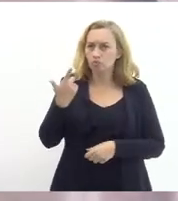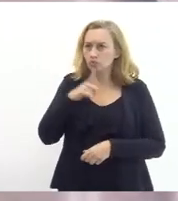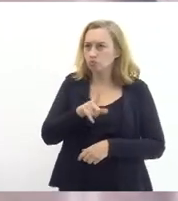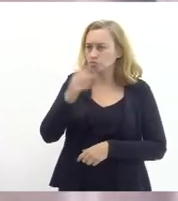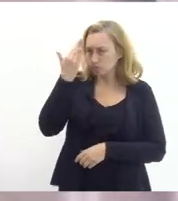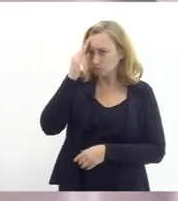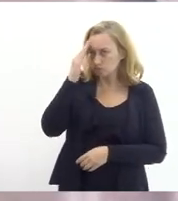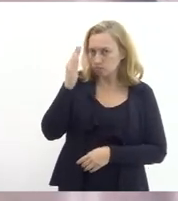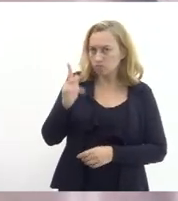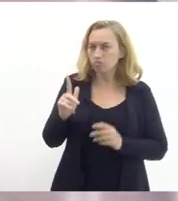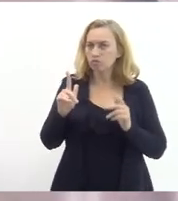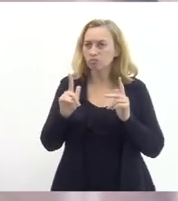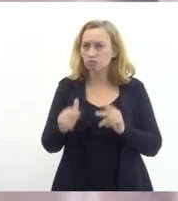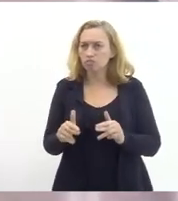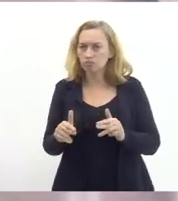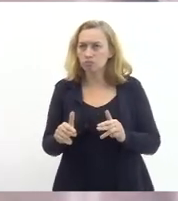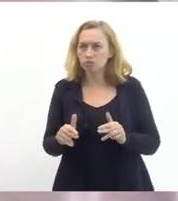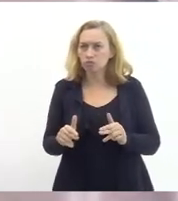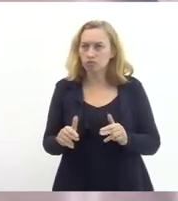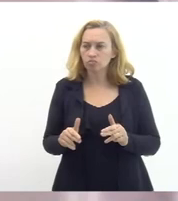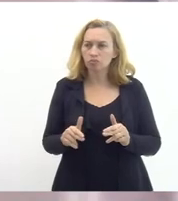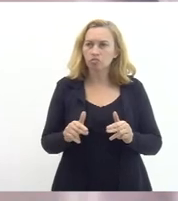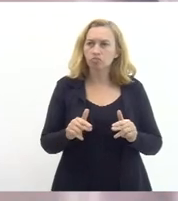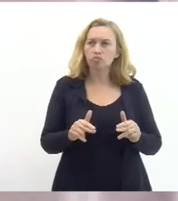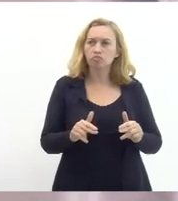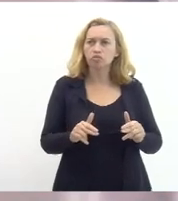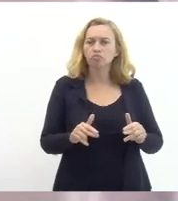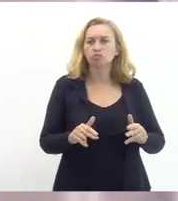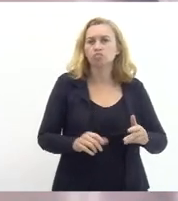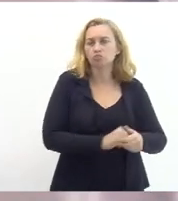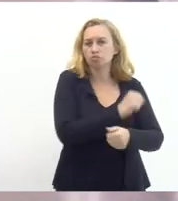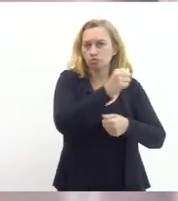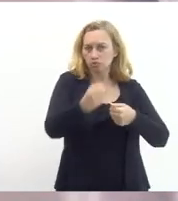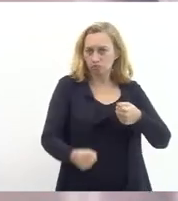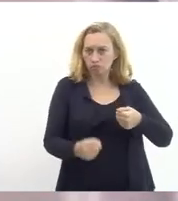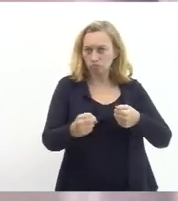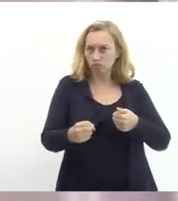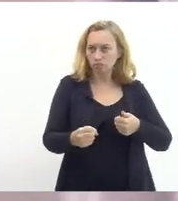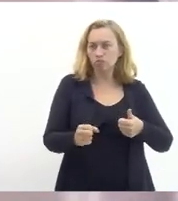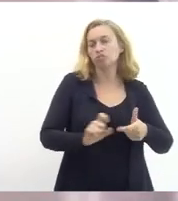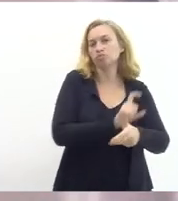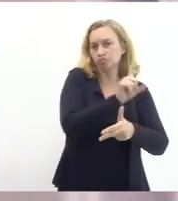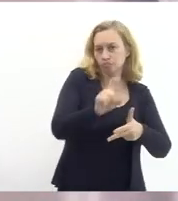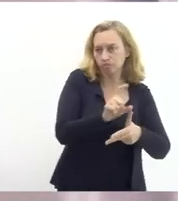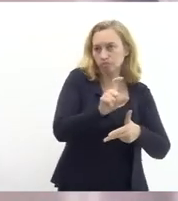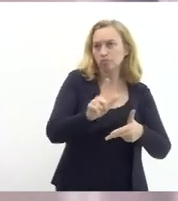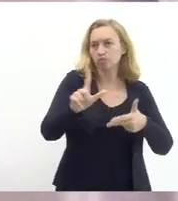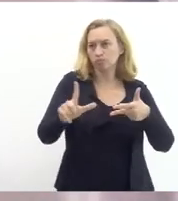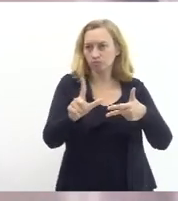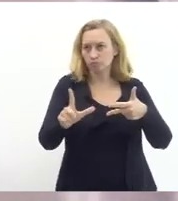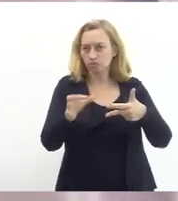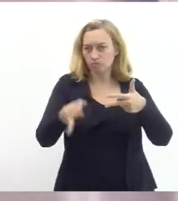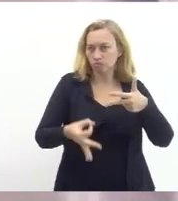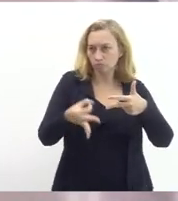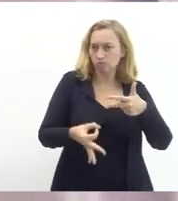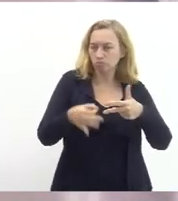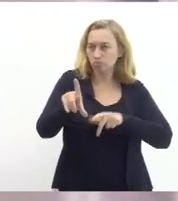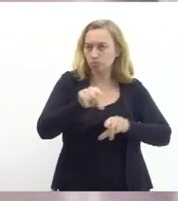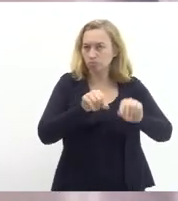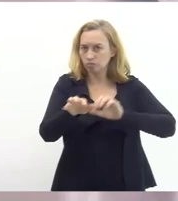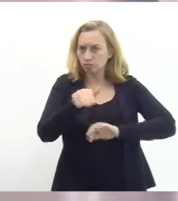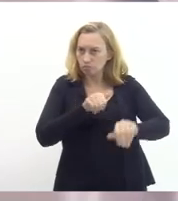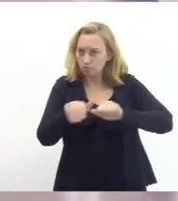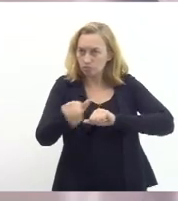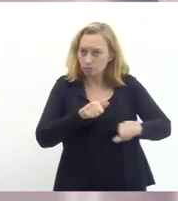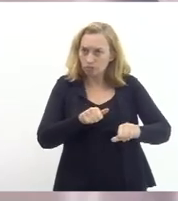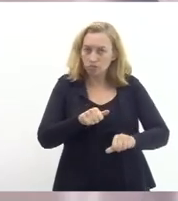entendimento comum entre os poderes especialmente no executivo de que é possível fazer essas convocações sanar essas carências